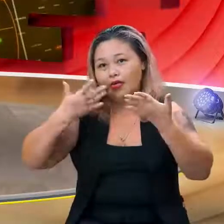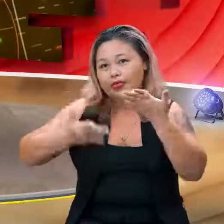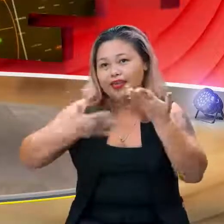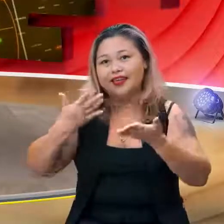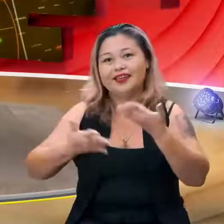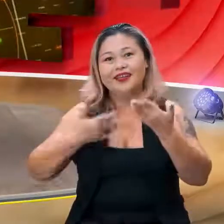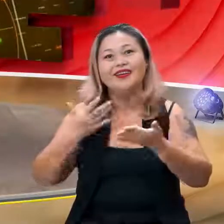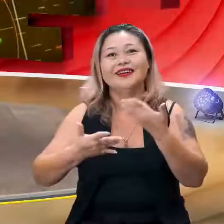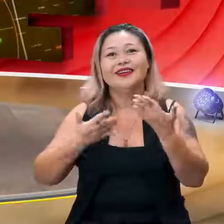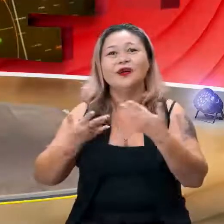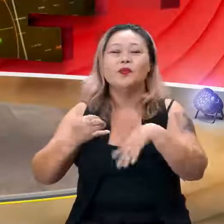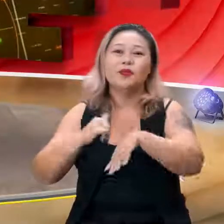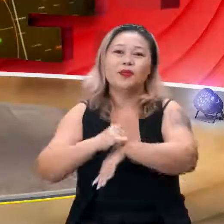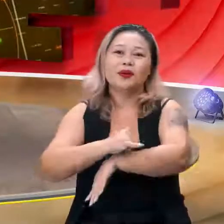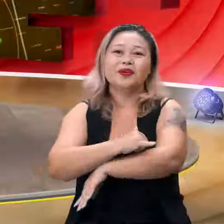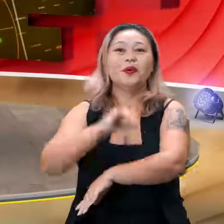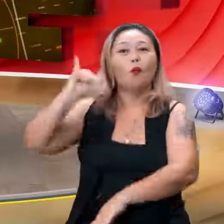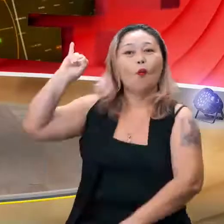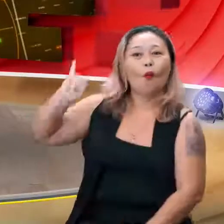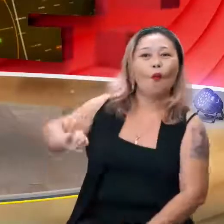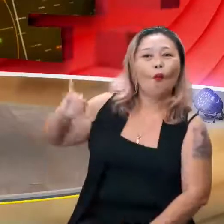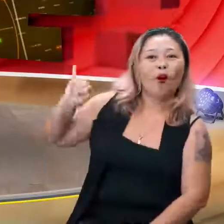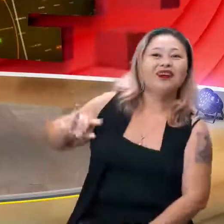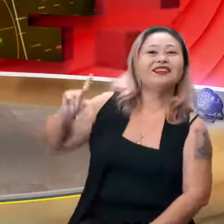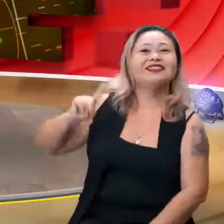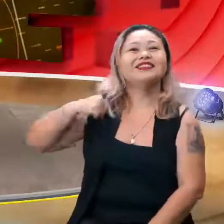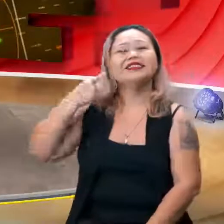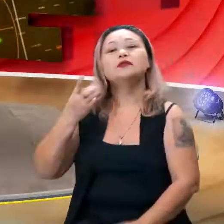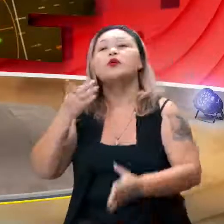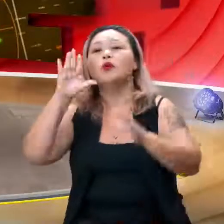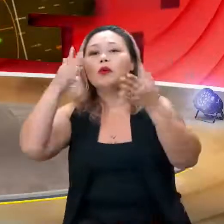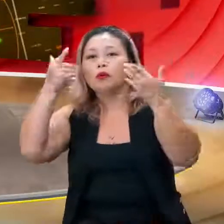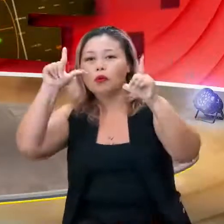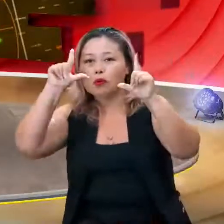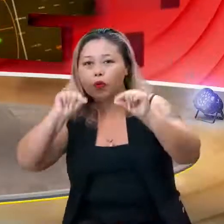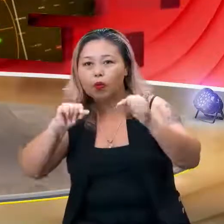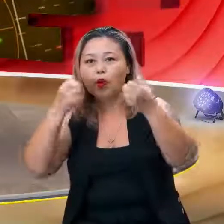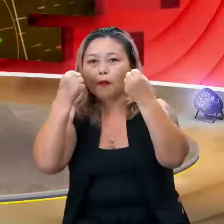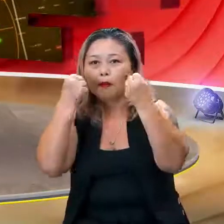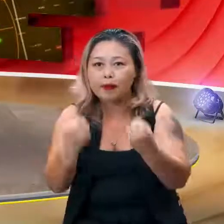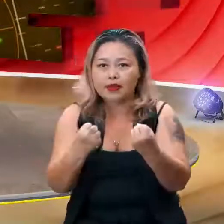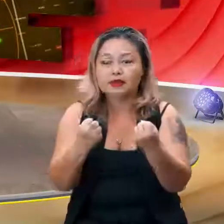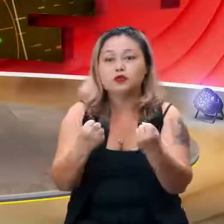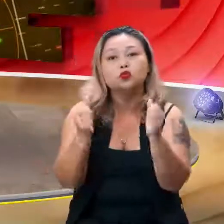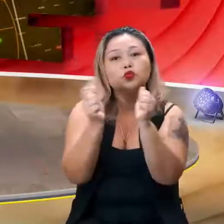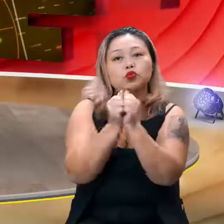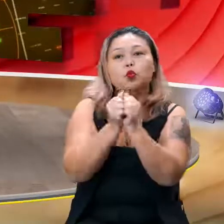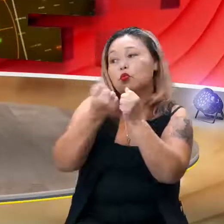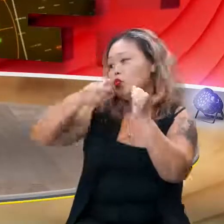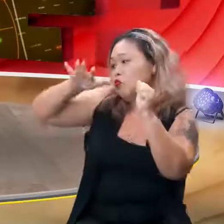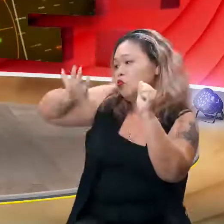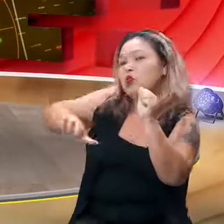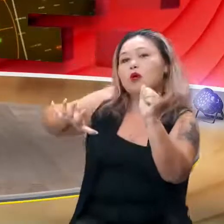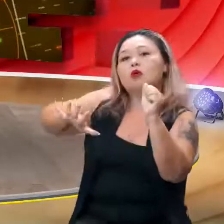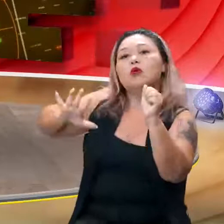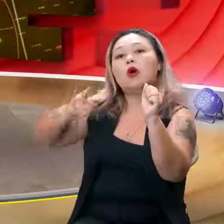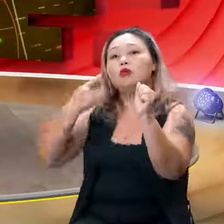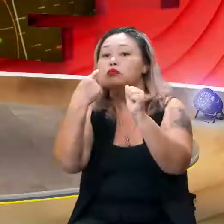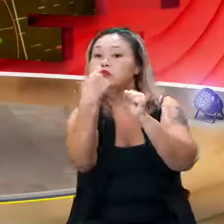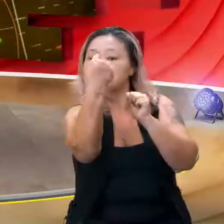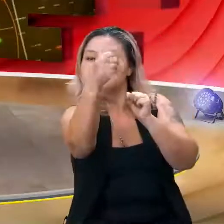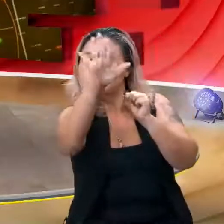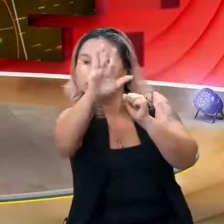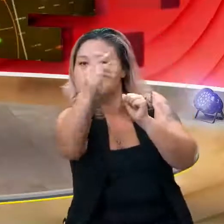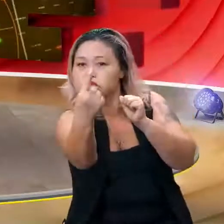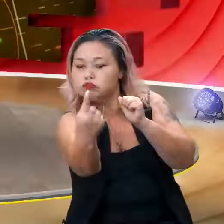né? Porque ele é muito relativo. Os dois de menor peso atravessaram juntos. Um ficou lá, o outro voltou para dar o